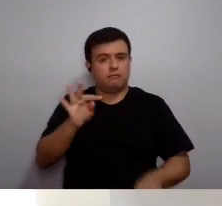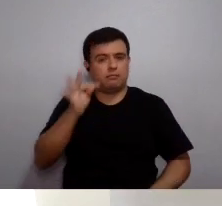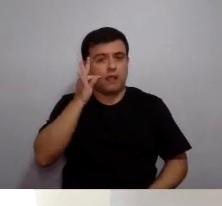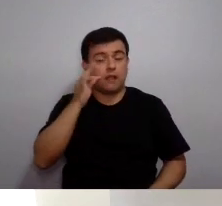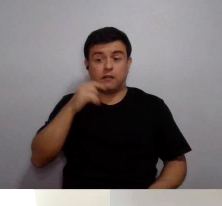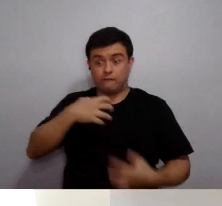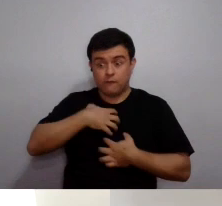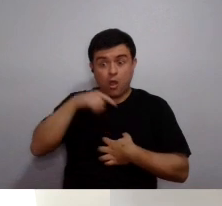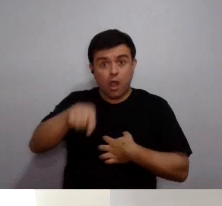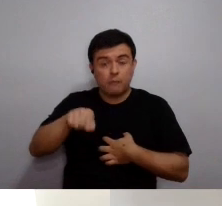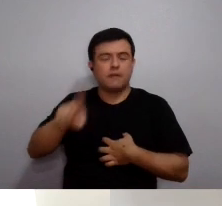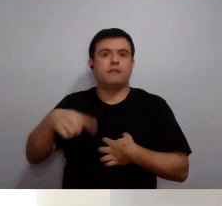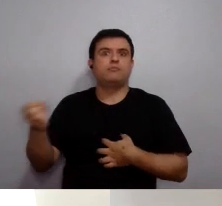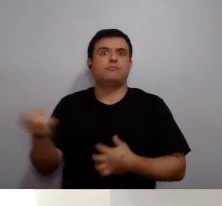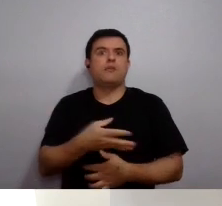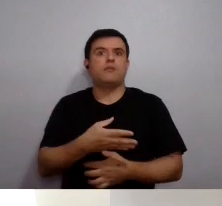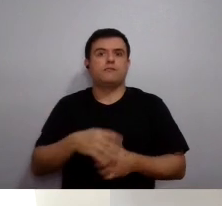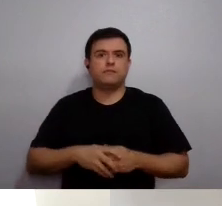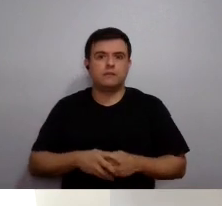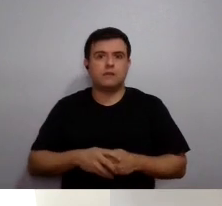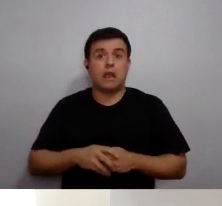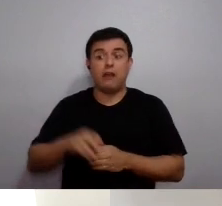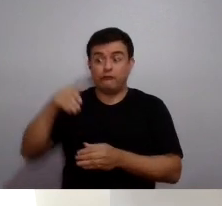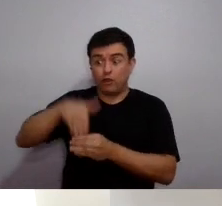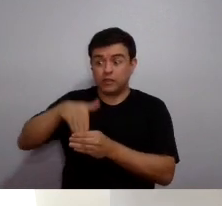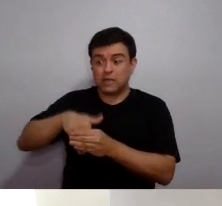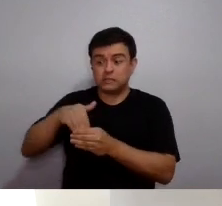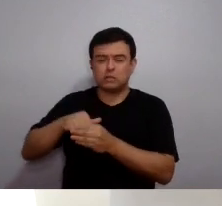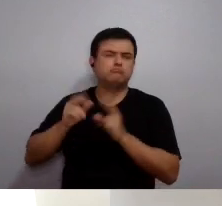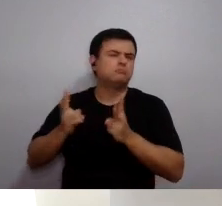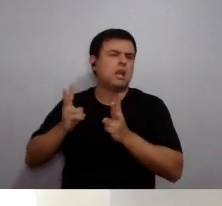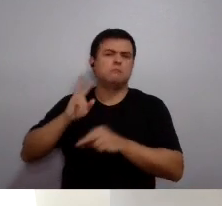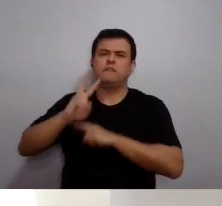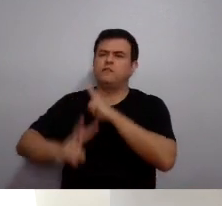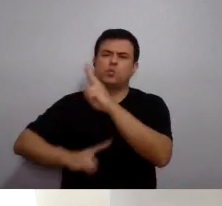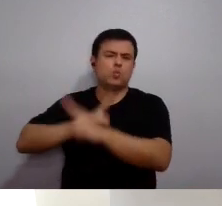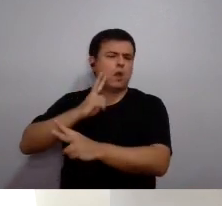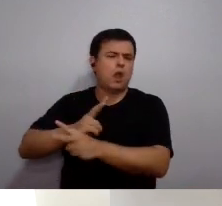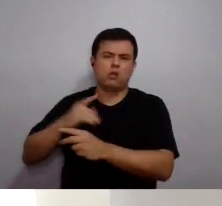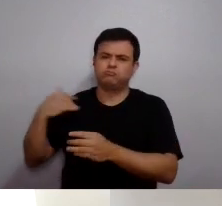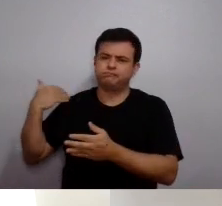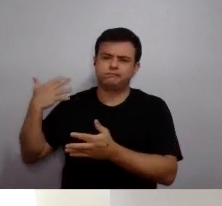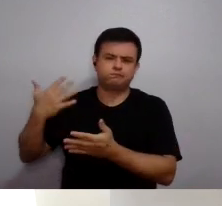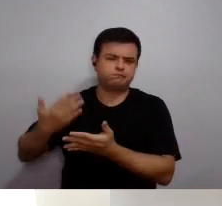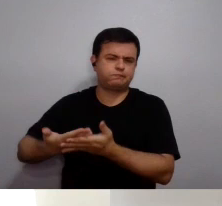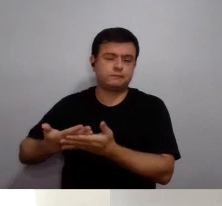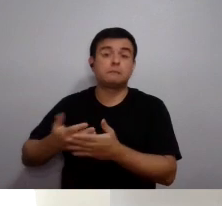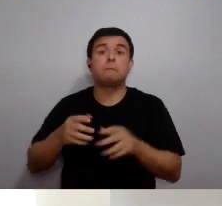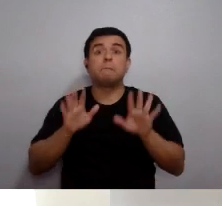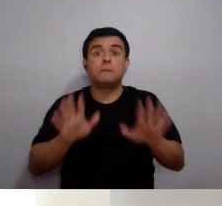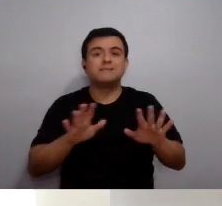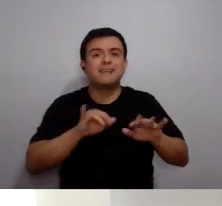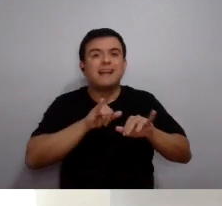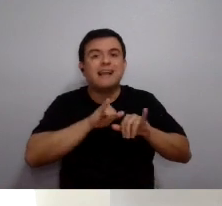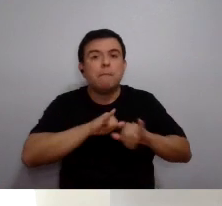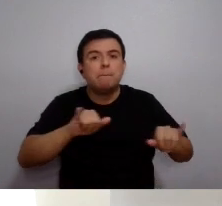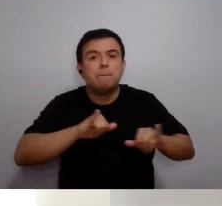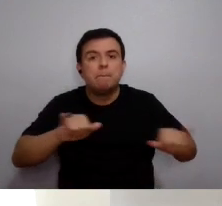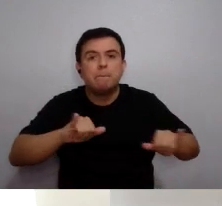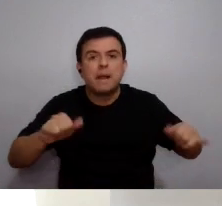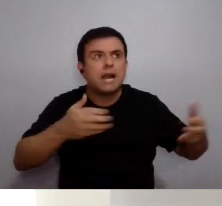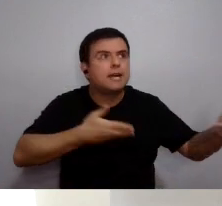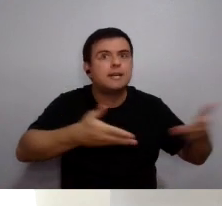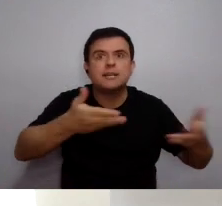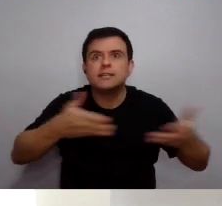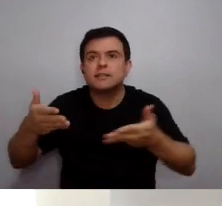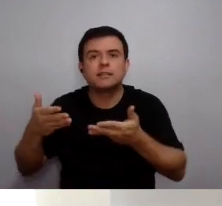nova. Ainda que o processo de votação seja o mesmo, ele sempre foi virtual, a campanha em si também vai depender